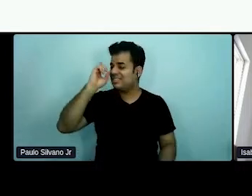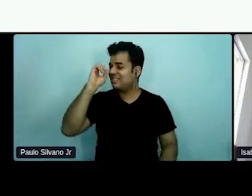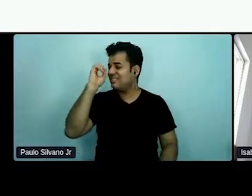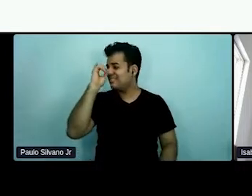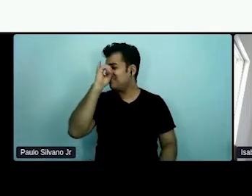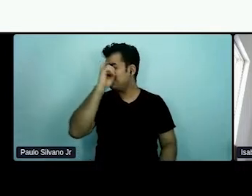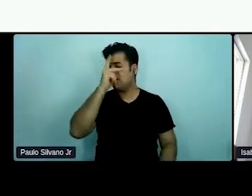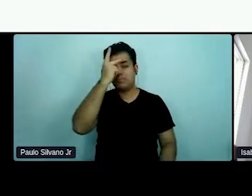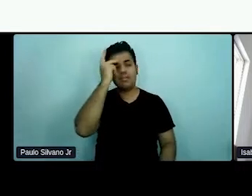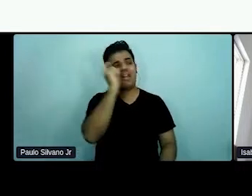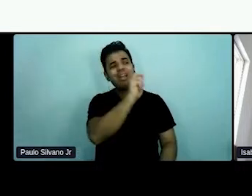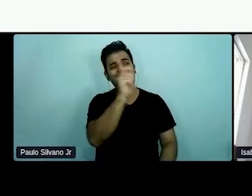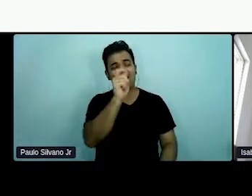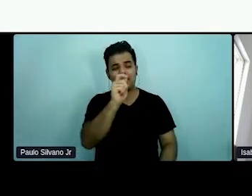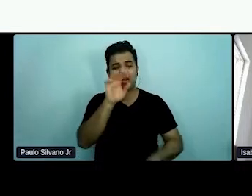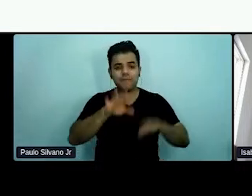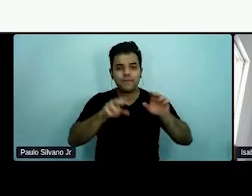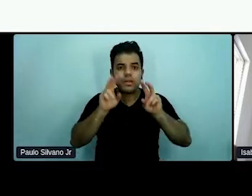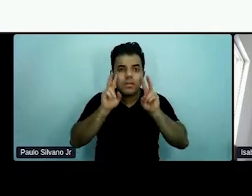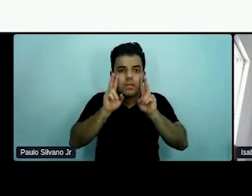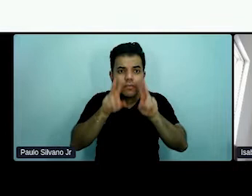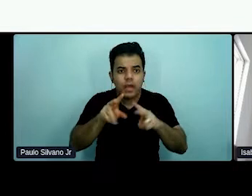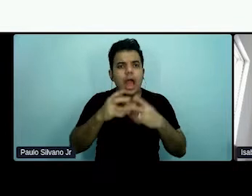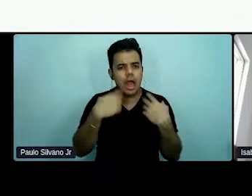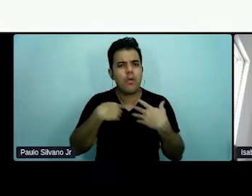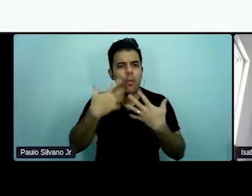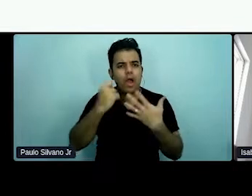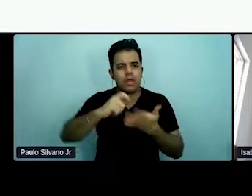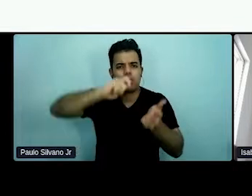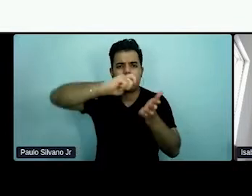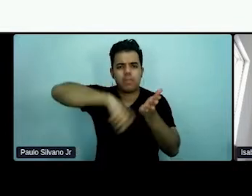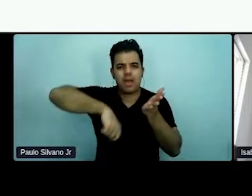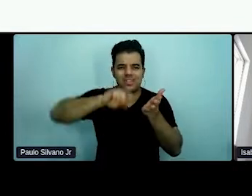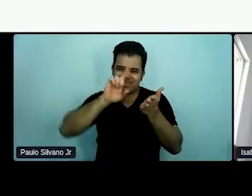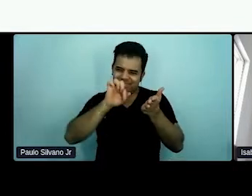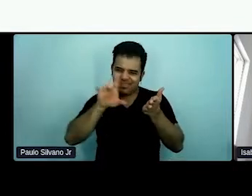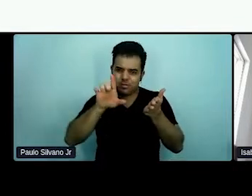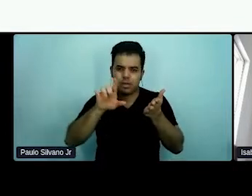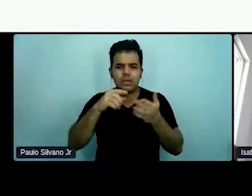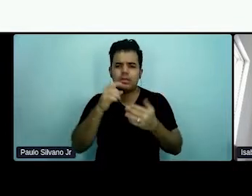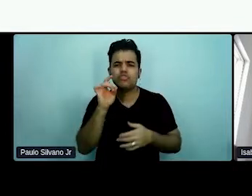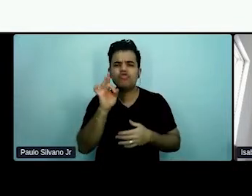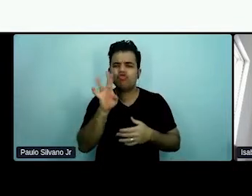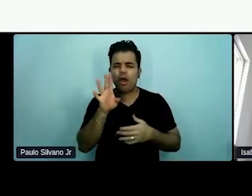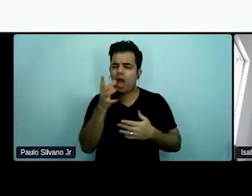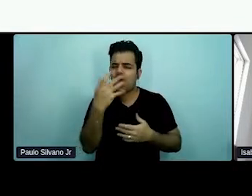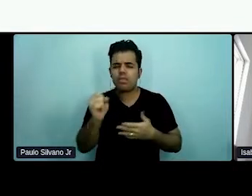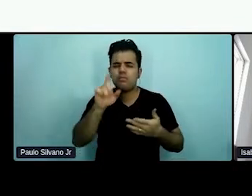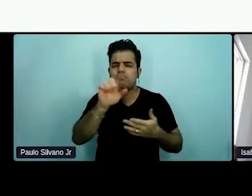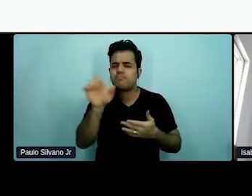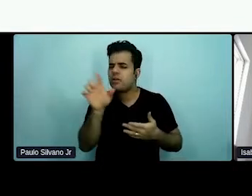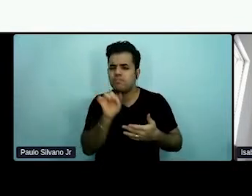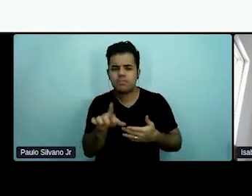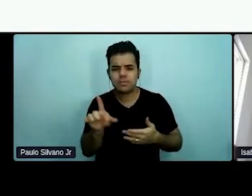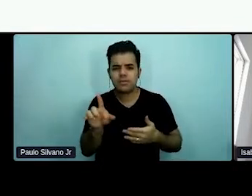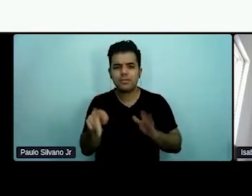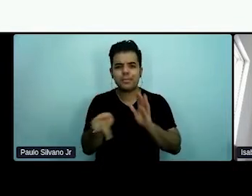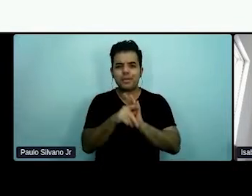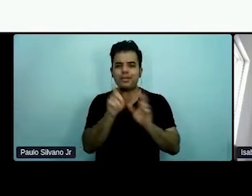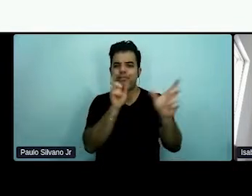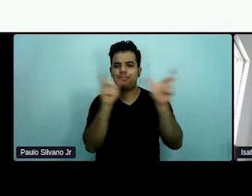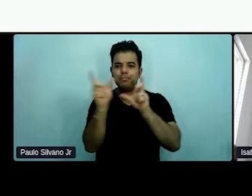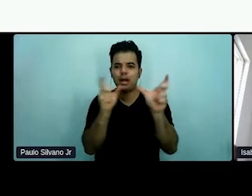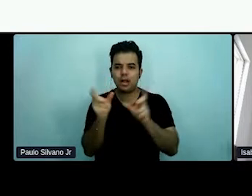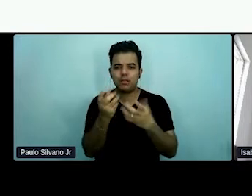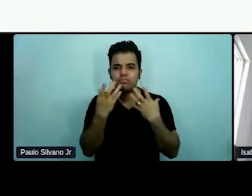leiam, por exemplo, aquilo que elas estão aceitando. Normalmente, as pessoas só aceitam aqueles termos técnicos sem